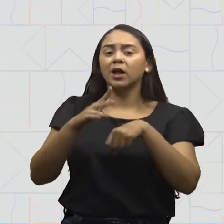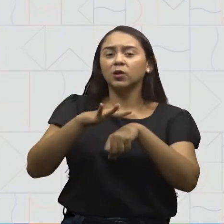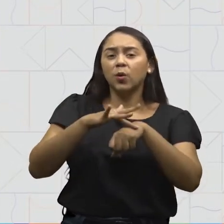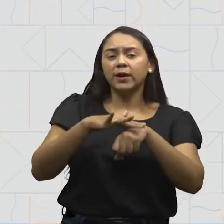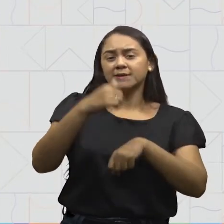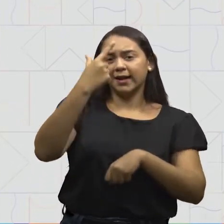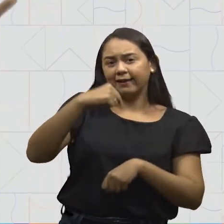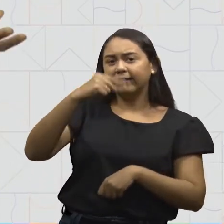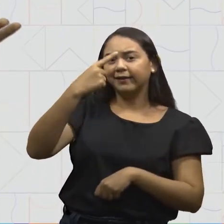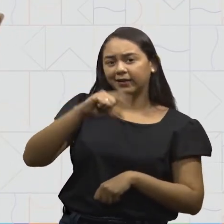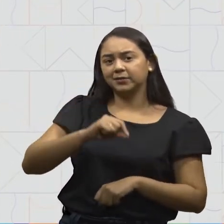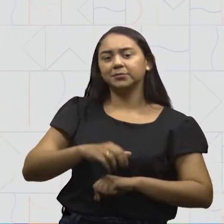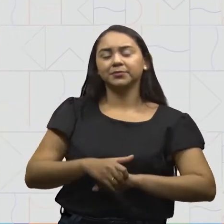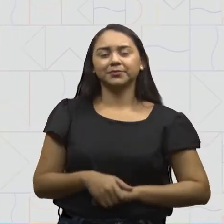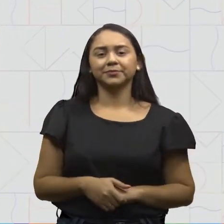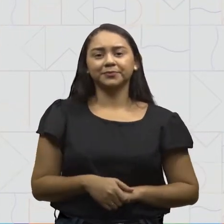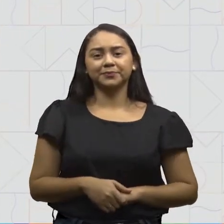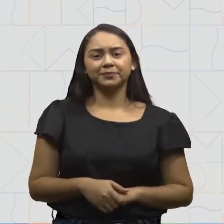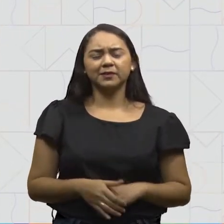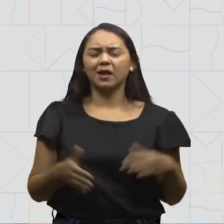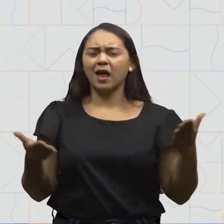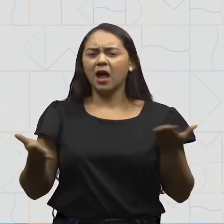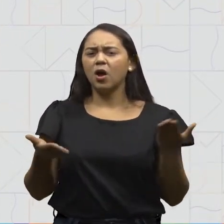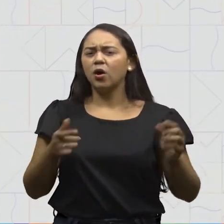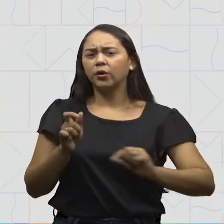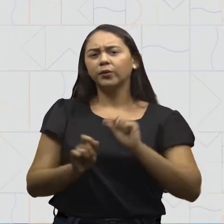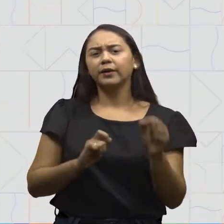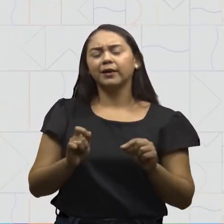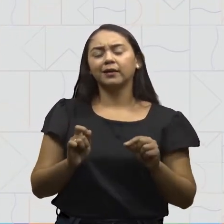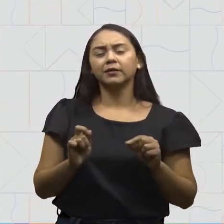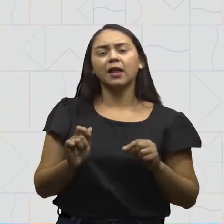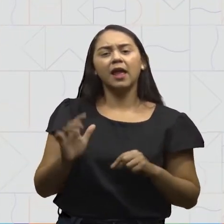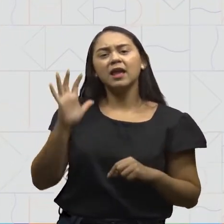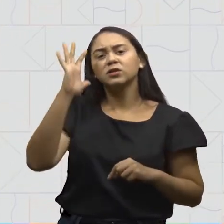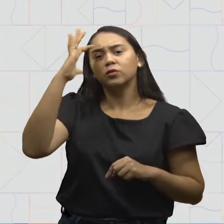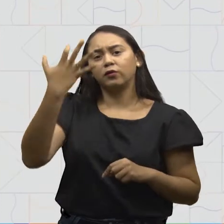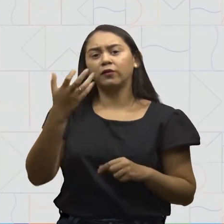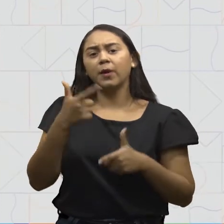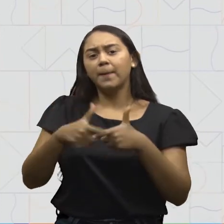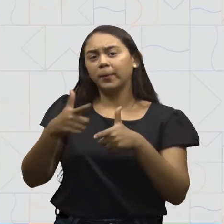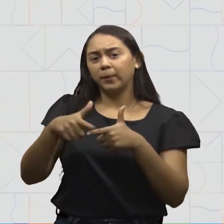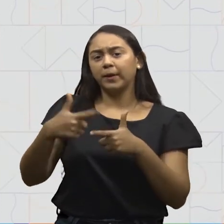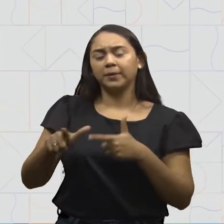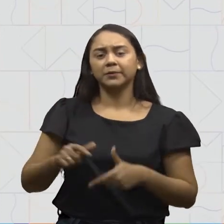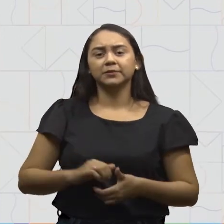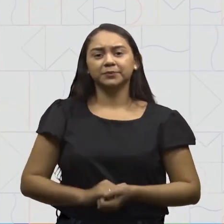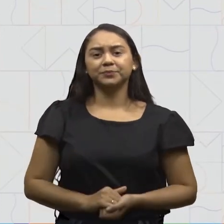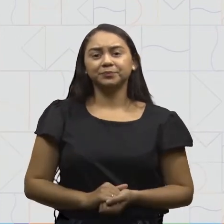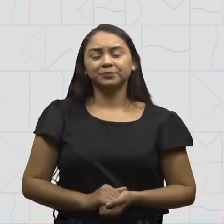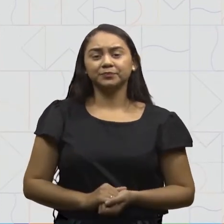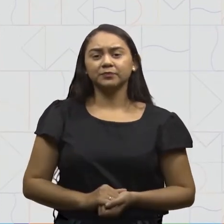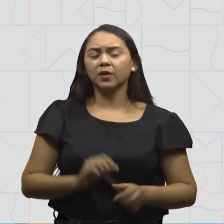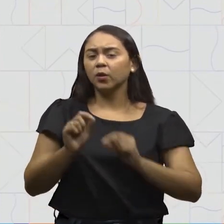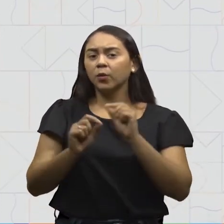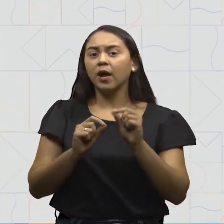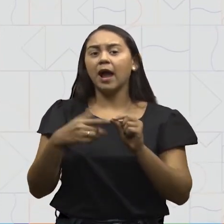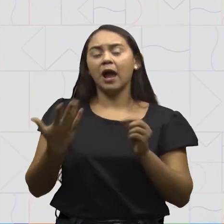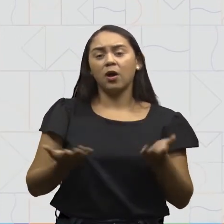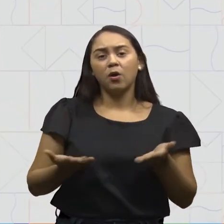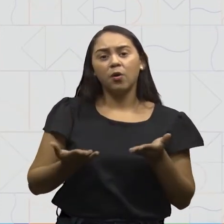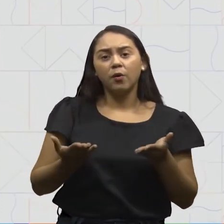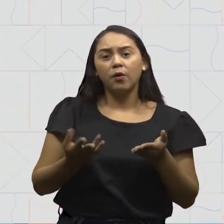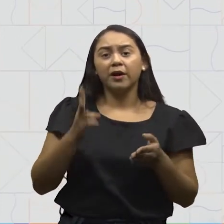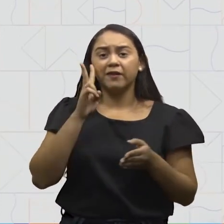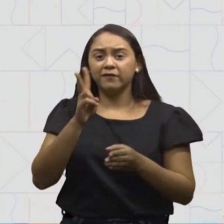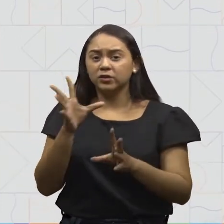as doenças gripais. Agora, vamos resolver esses probleminhas, onde